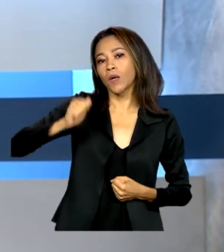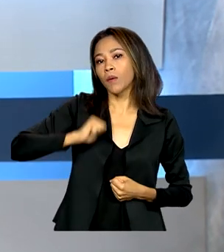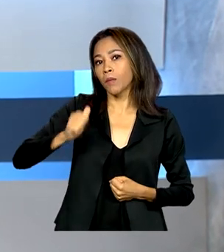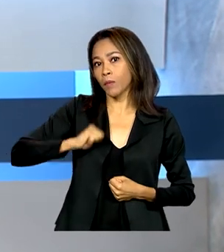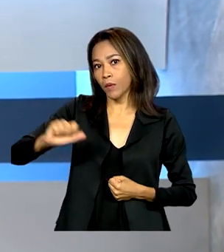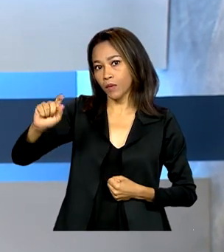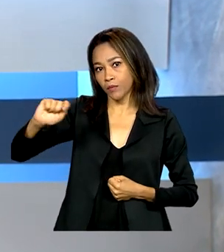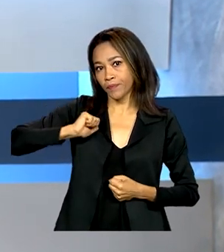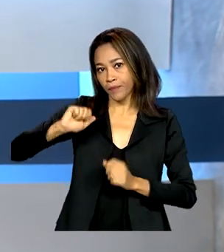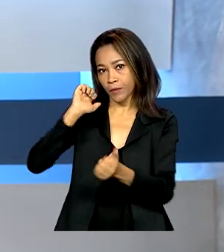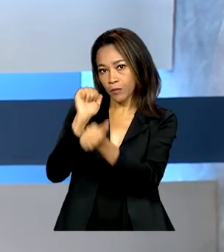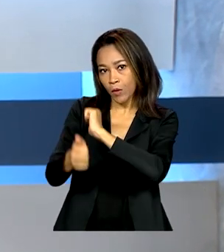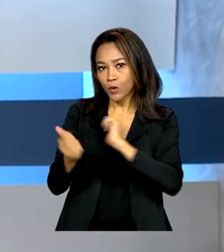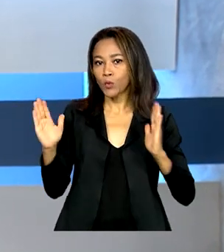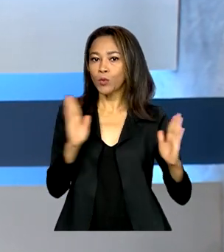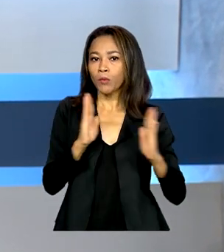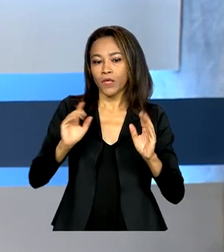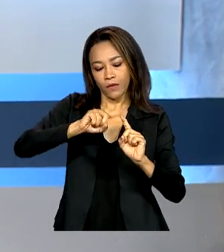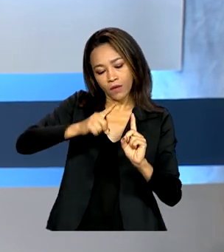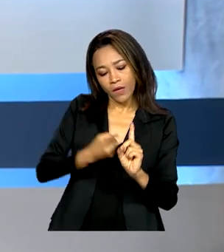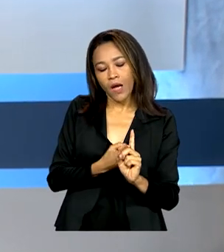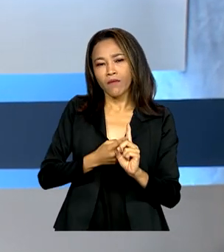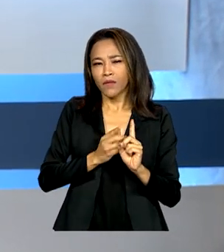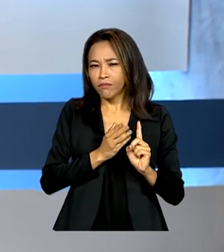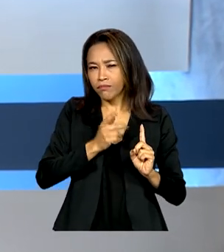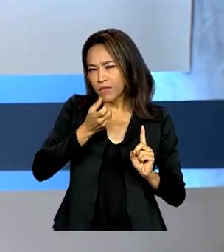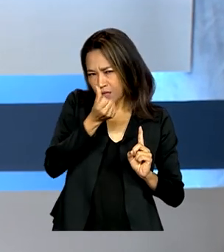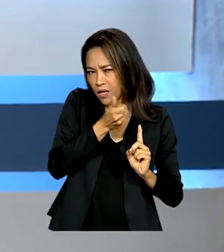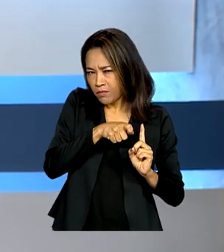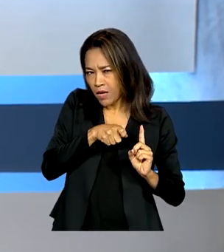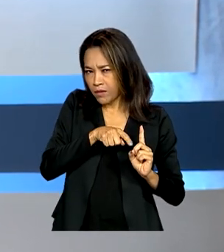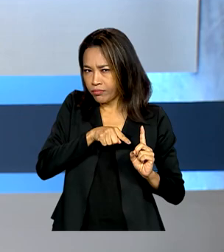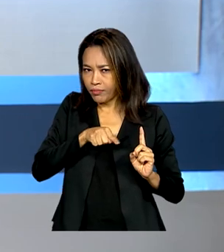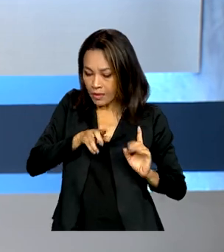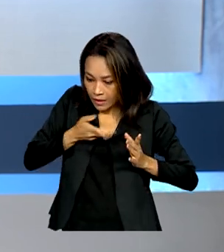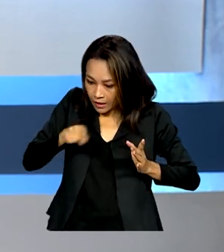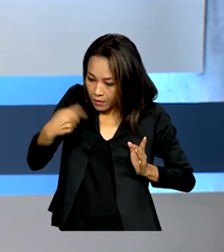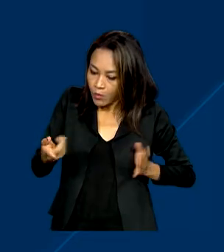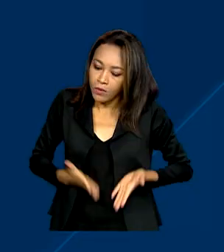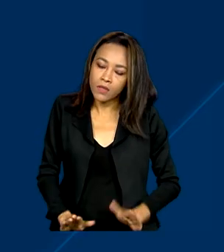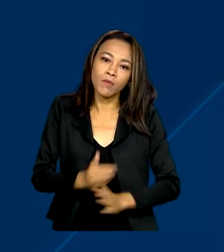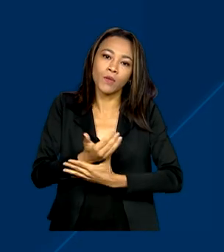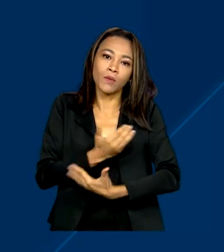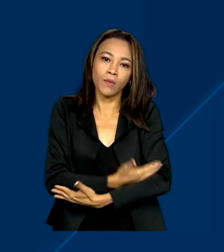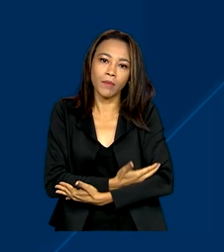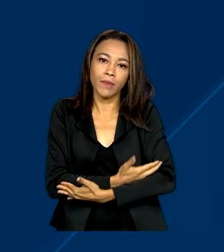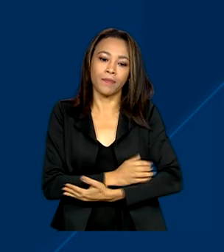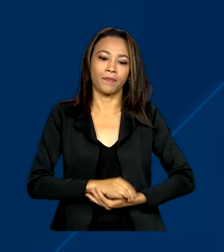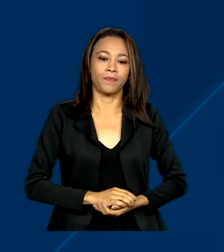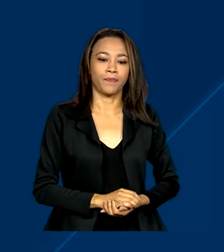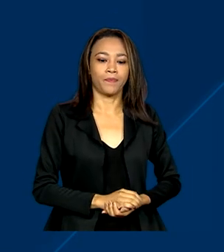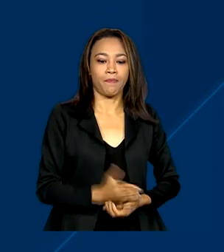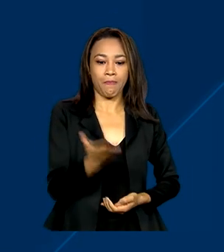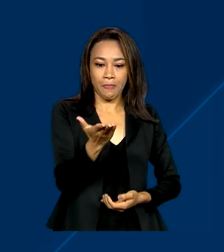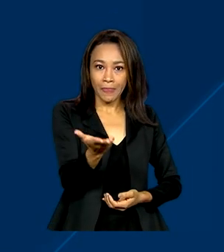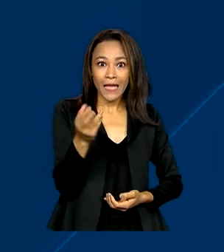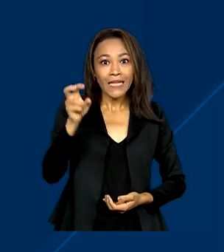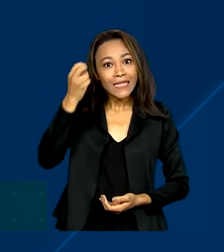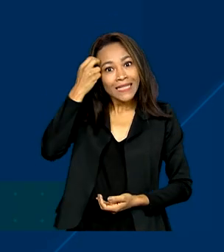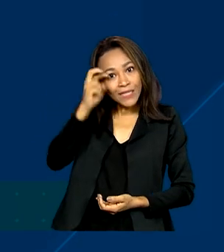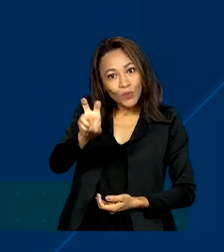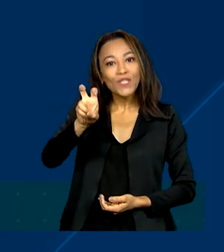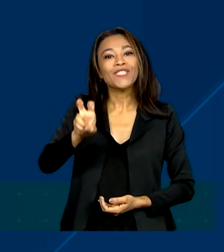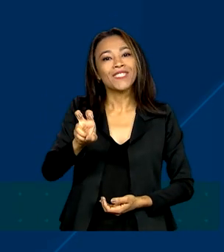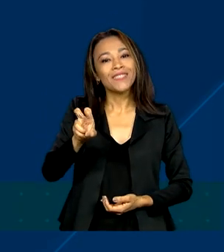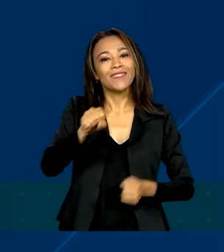durante a gestação e no período de até seis meses após o nascimento do bebê. Durante cinco dias na